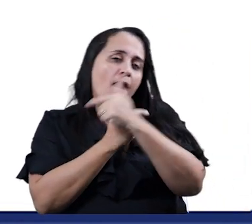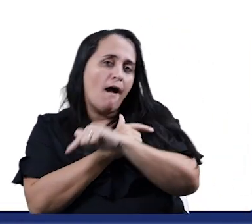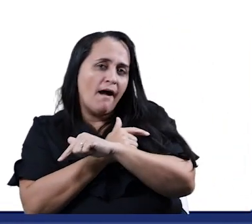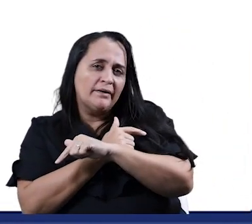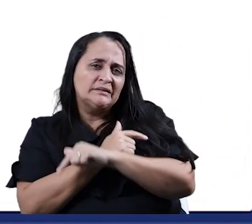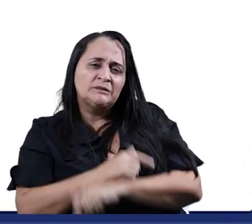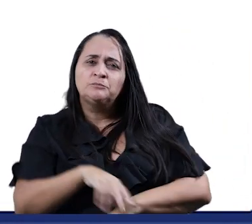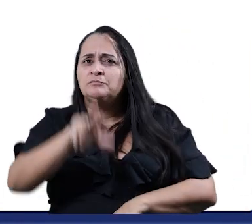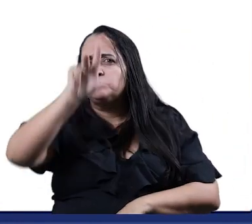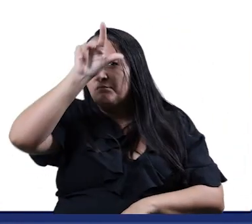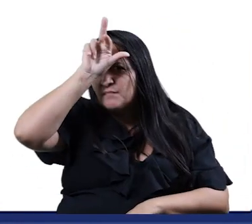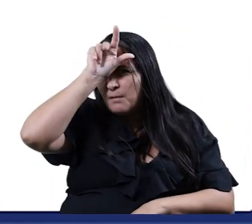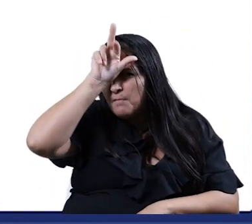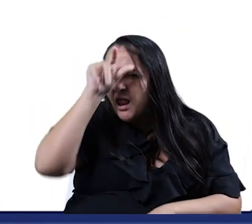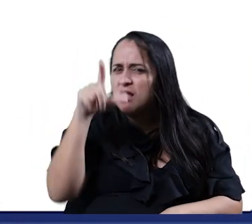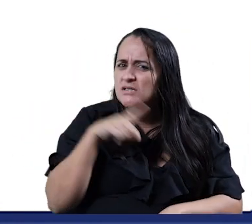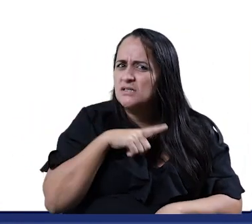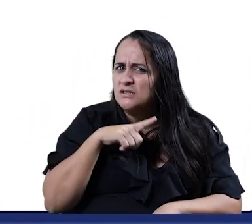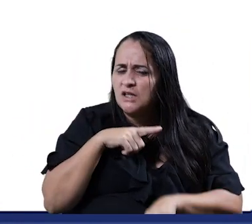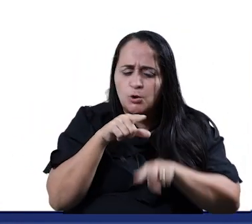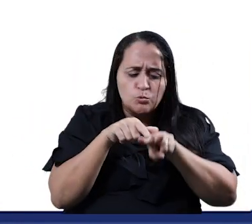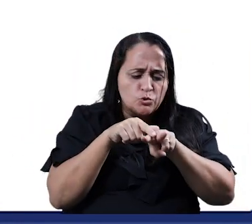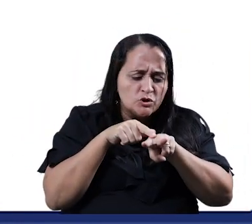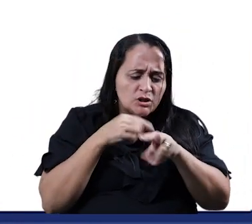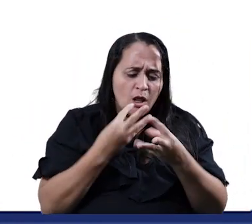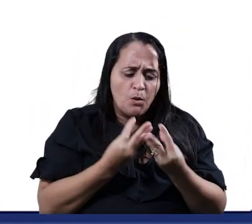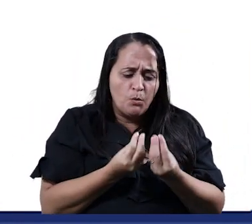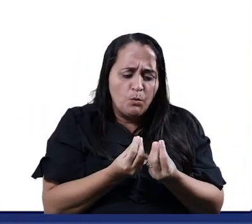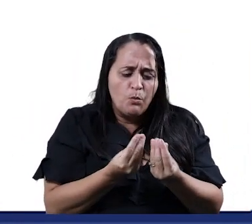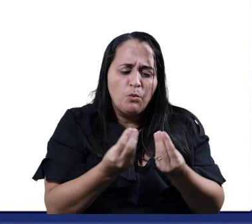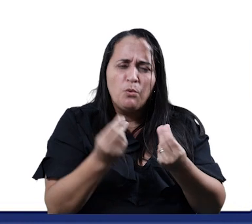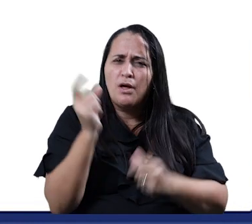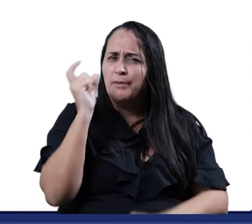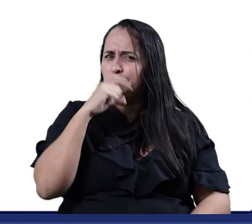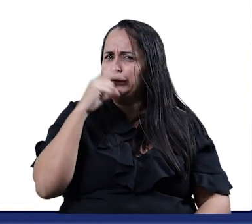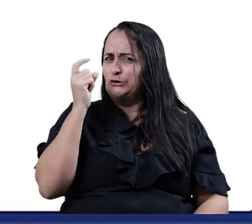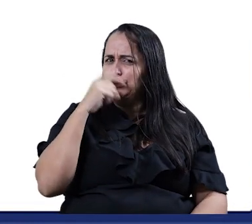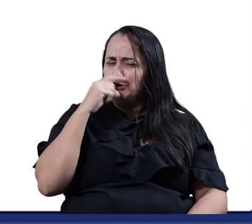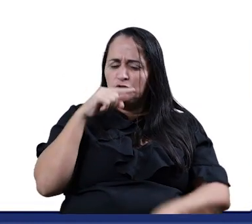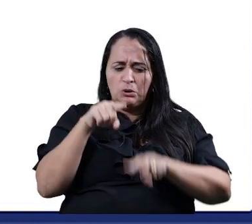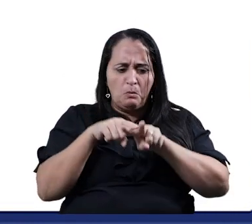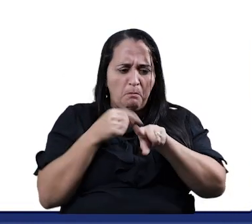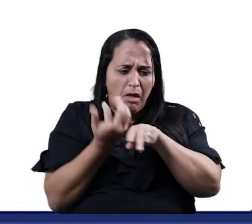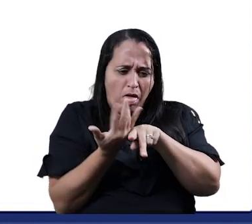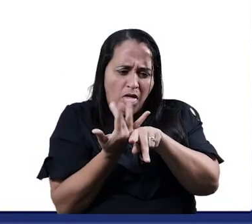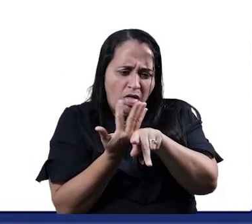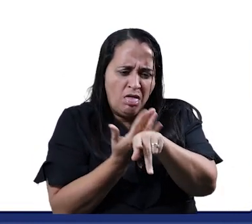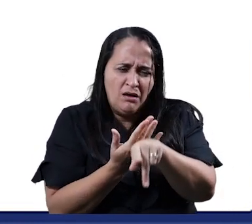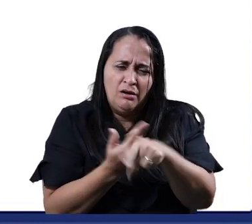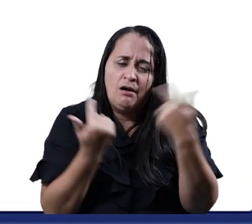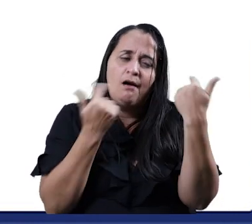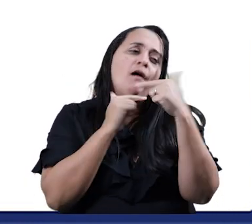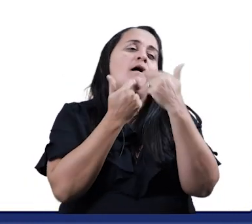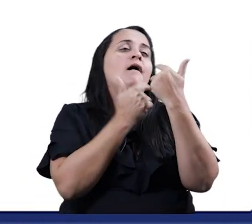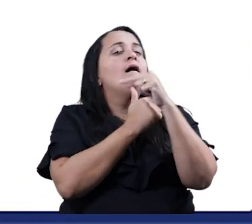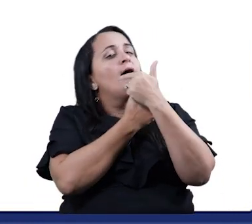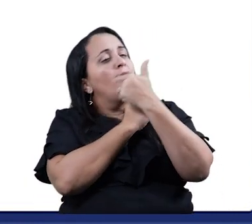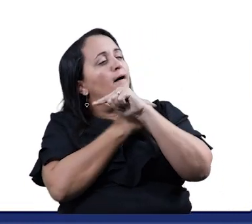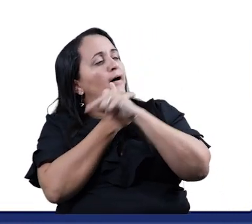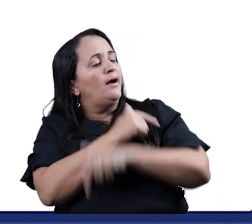A barata diz que tem um chinelo de veludo É mentira da barata, ela tem é pé peludo Ela